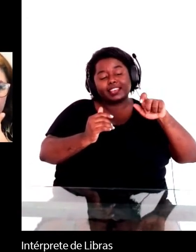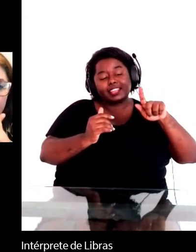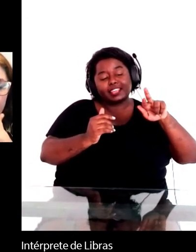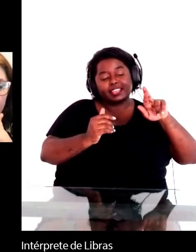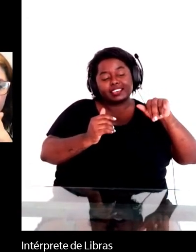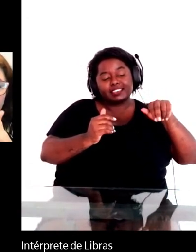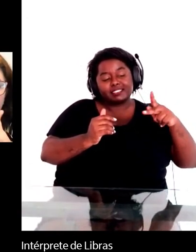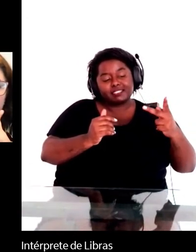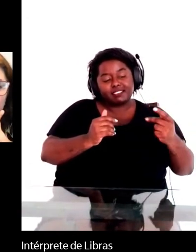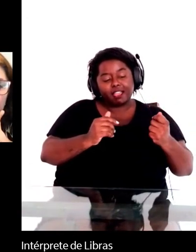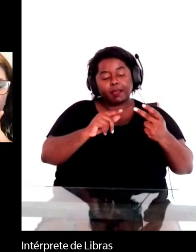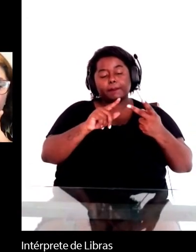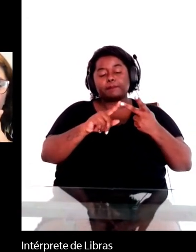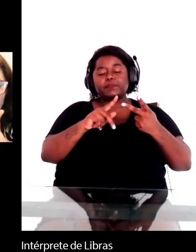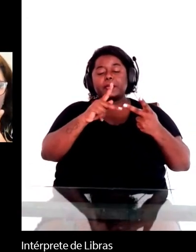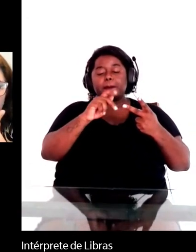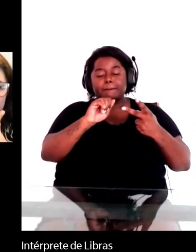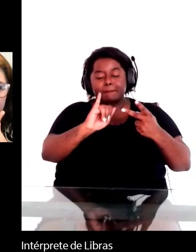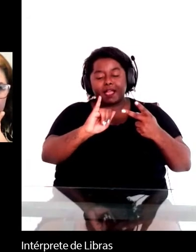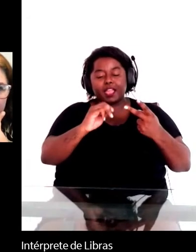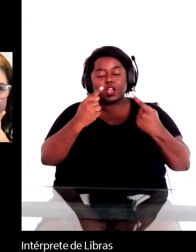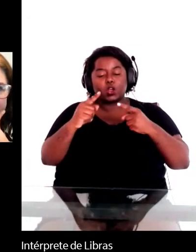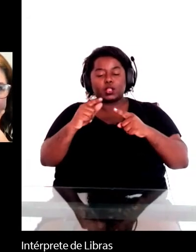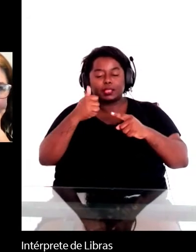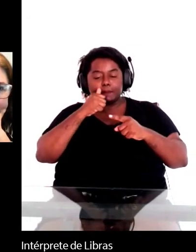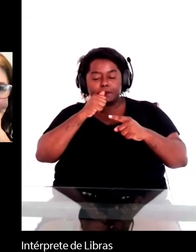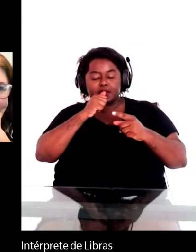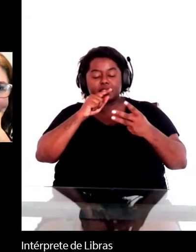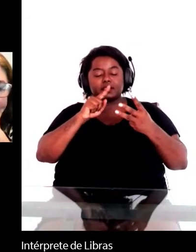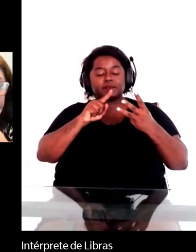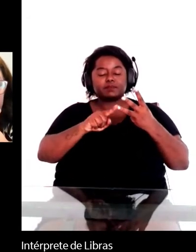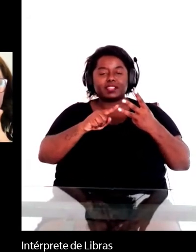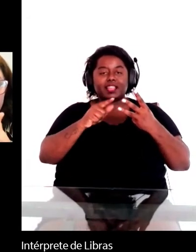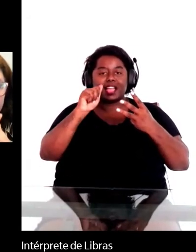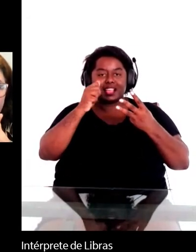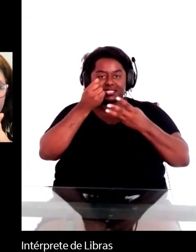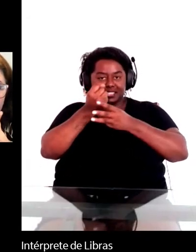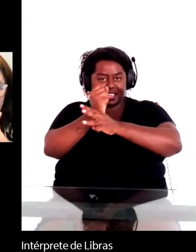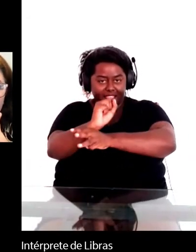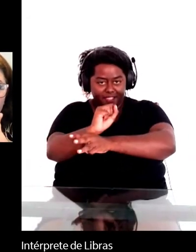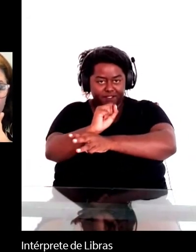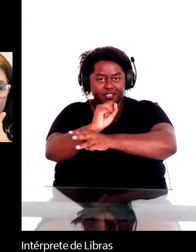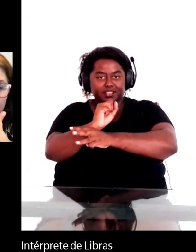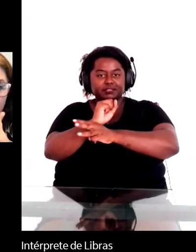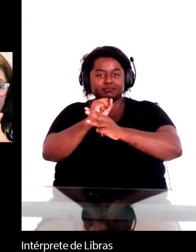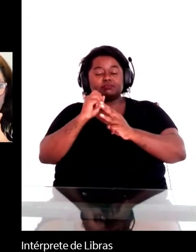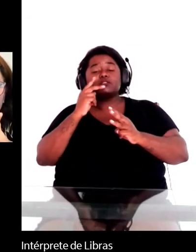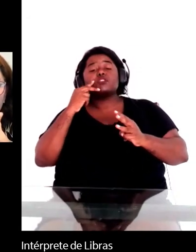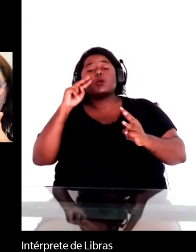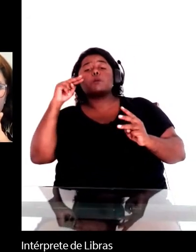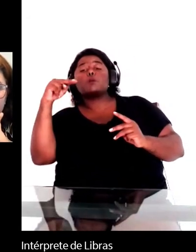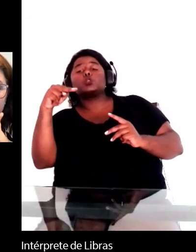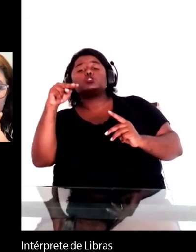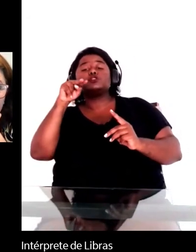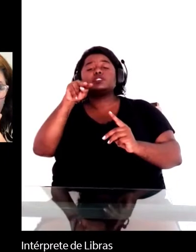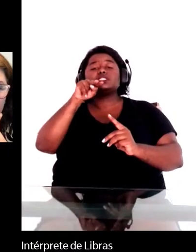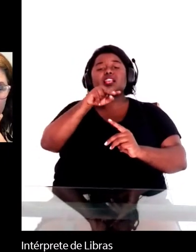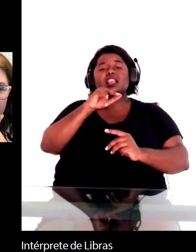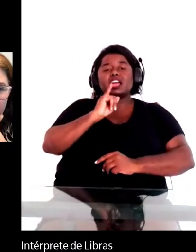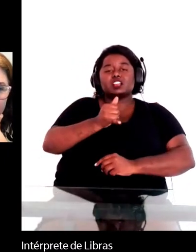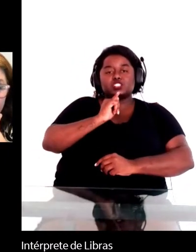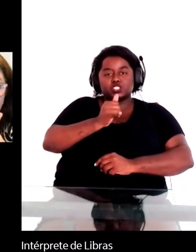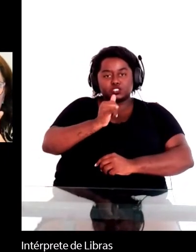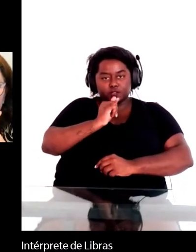a Escrava, em relação ao ponto de vista narrativo. Na terceira pergunta, é uma comparação